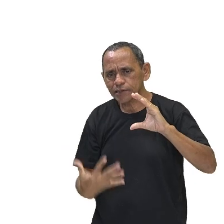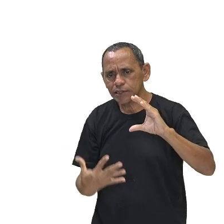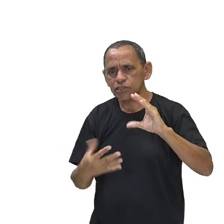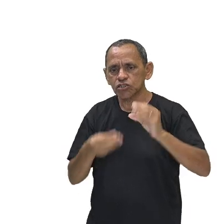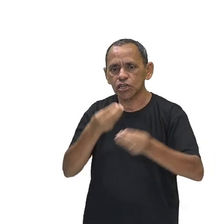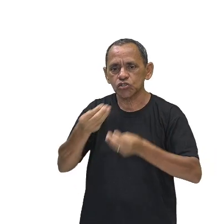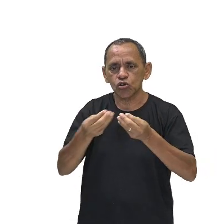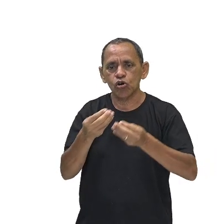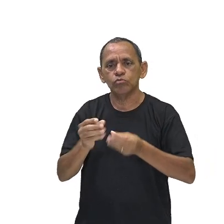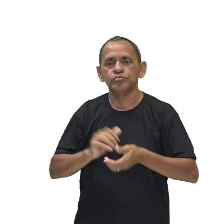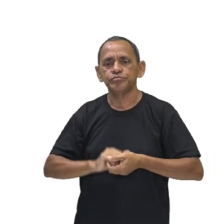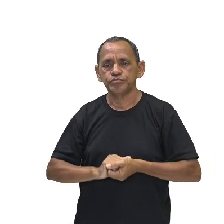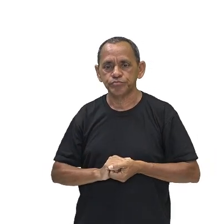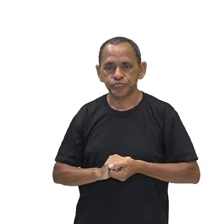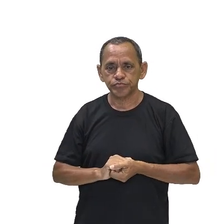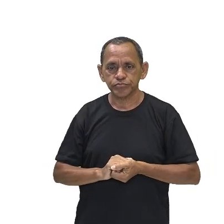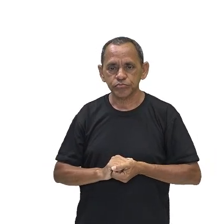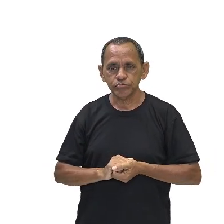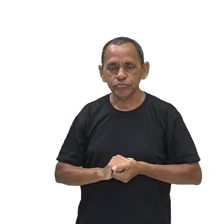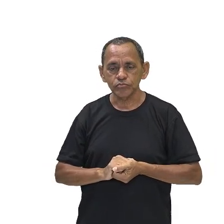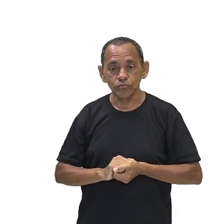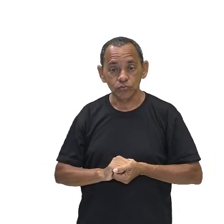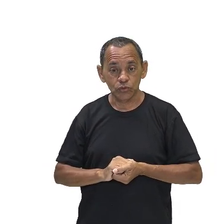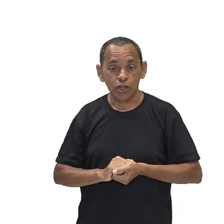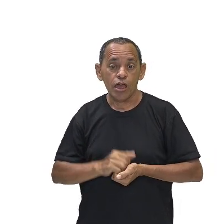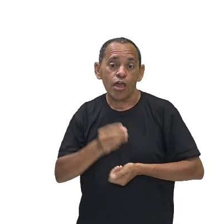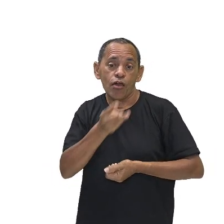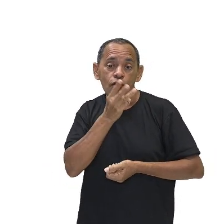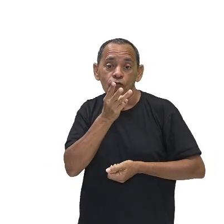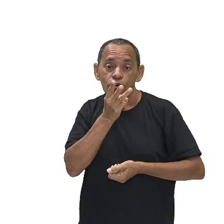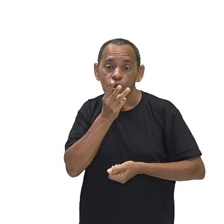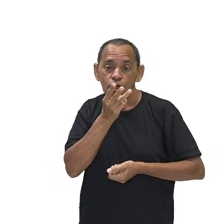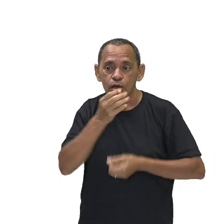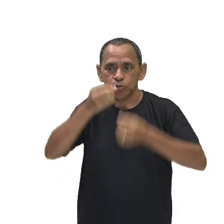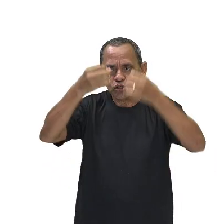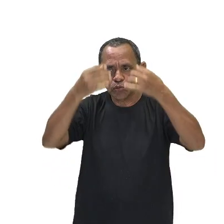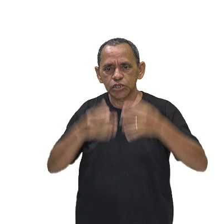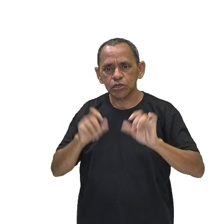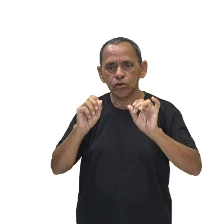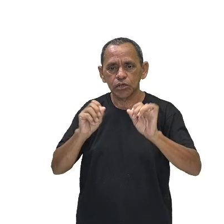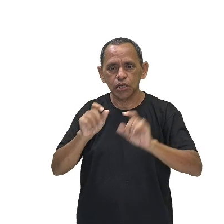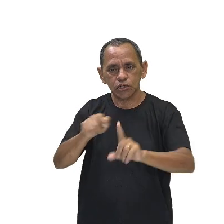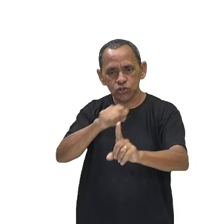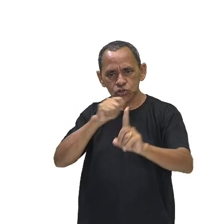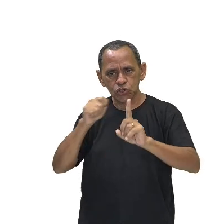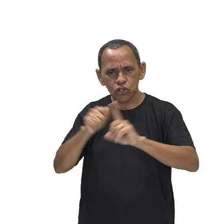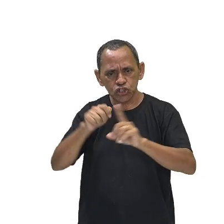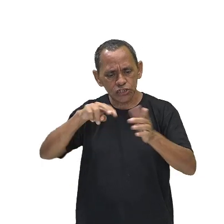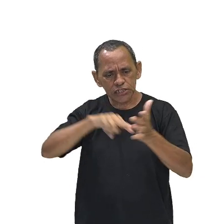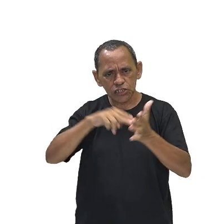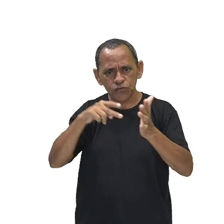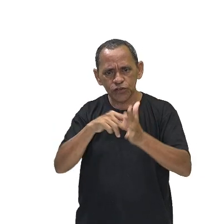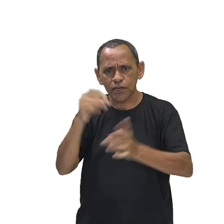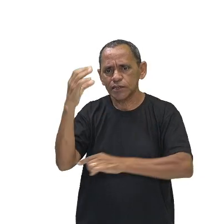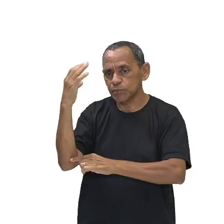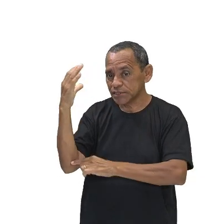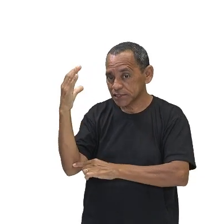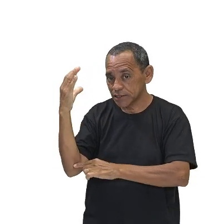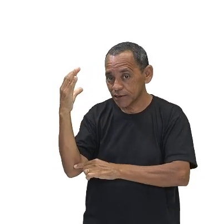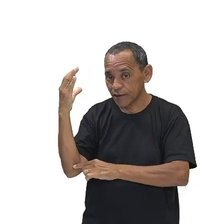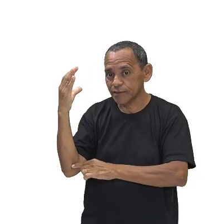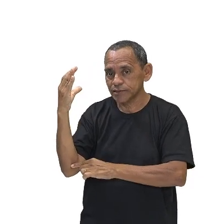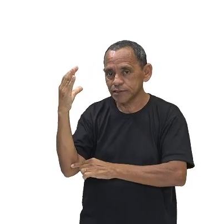sociologia. Segundo o próprio Weber, a sociologia significa uma ciência que